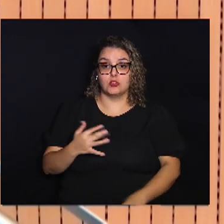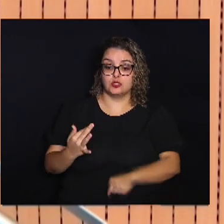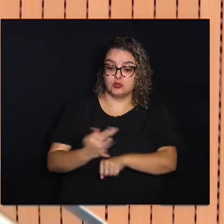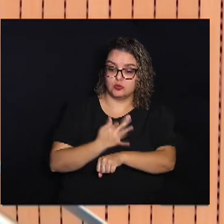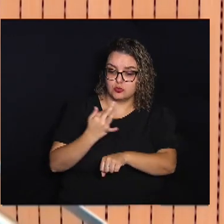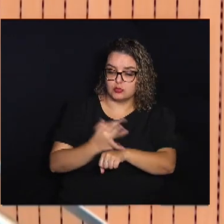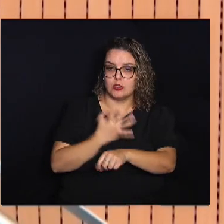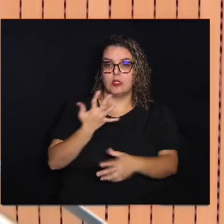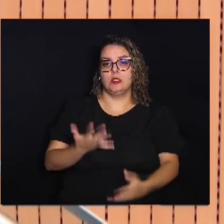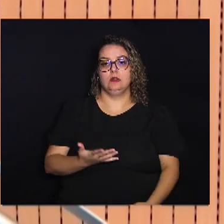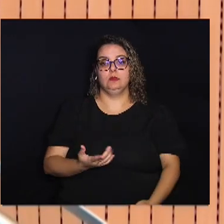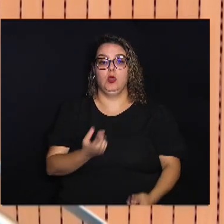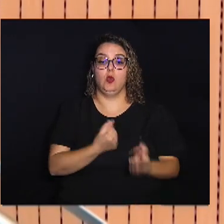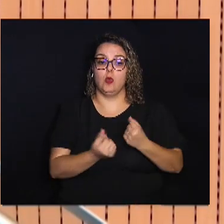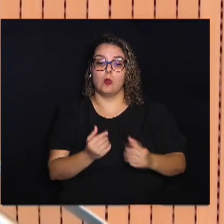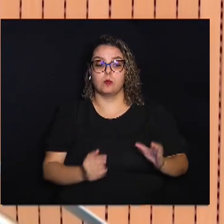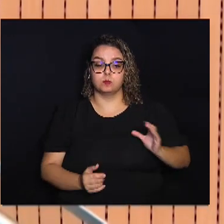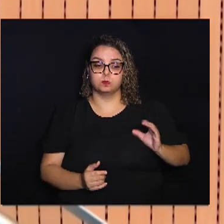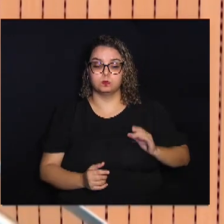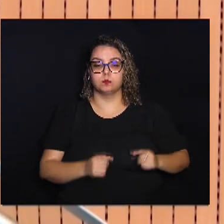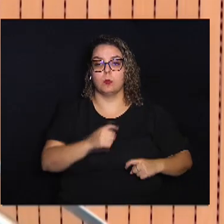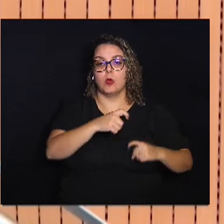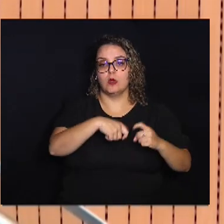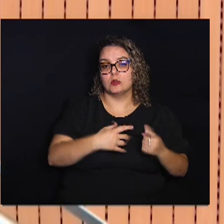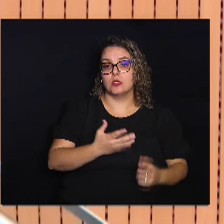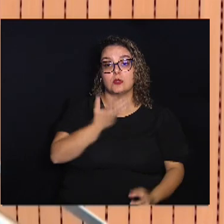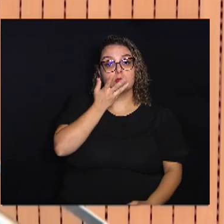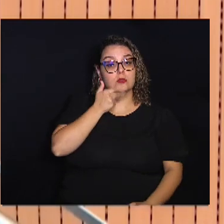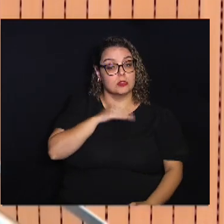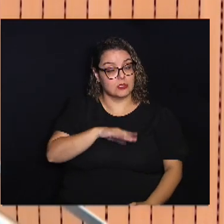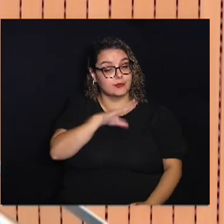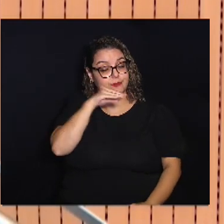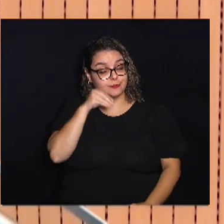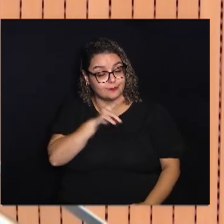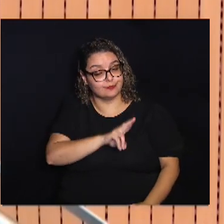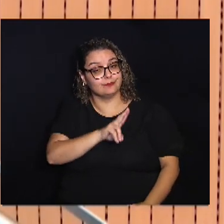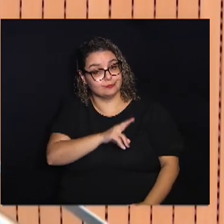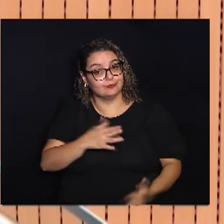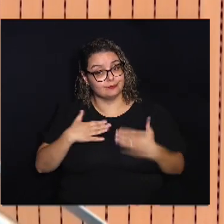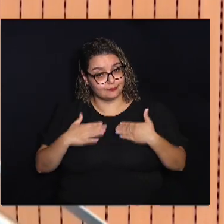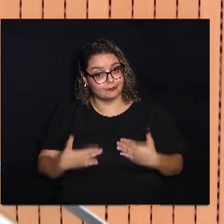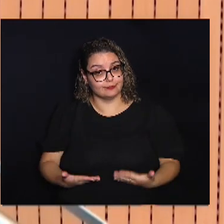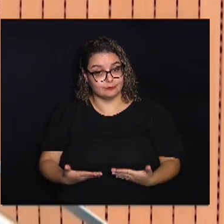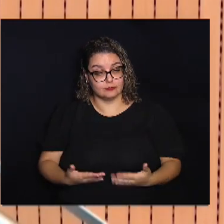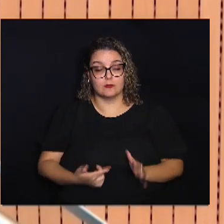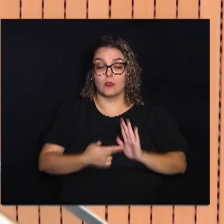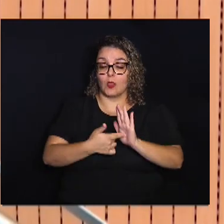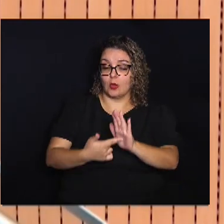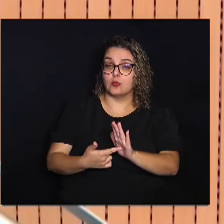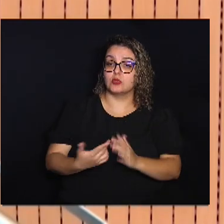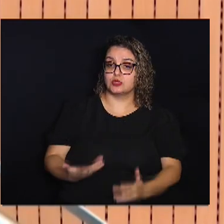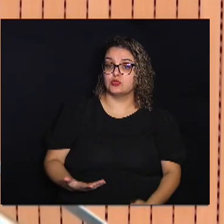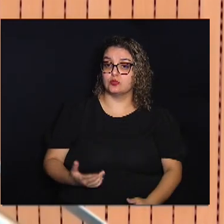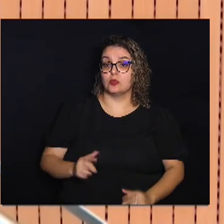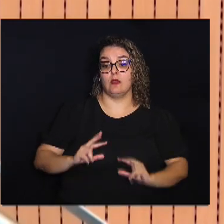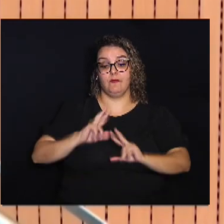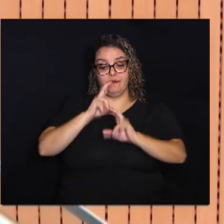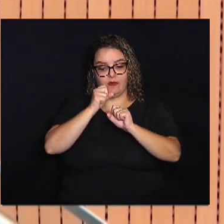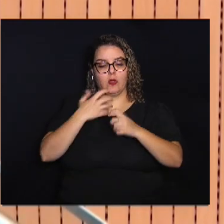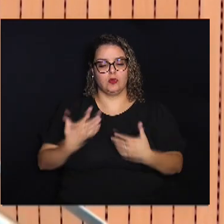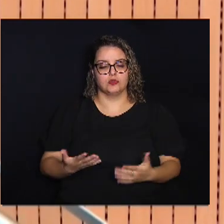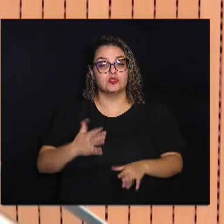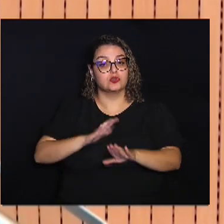sexual Contra crianças e adolescentes Demonstração De sua forte atuação É que em